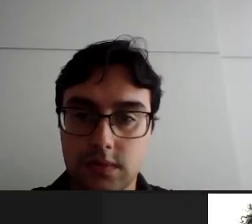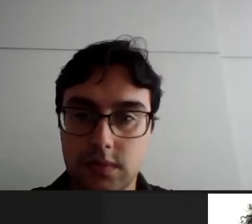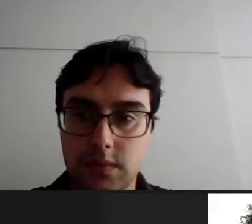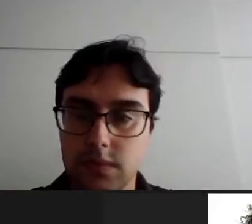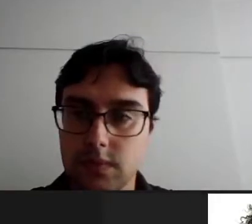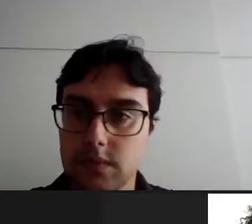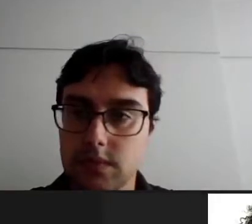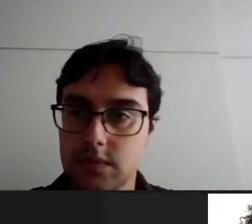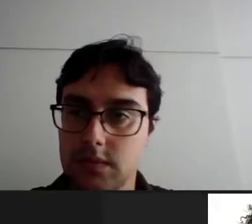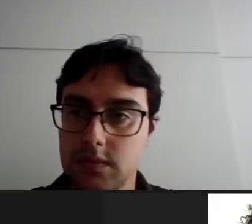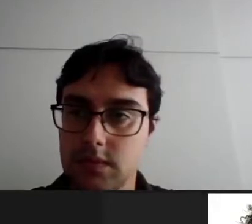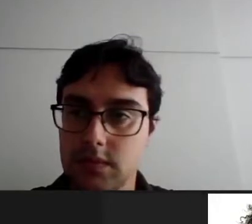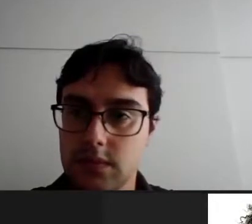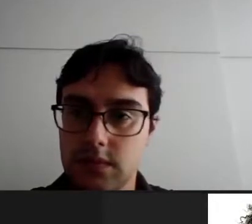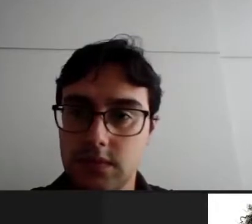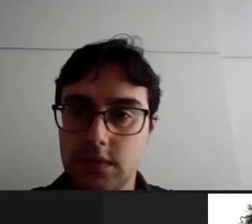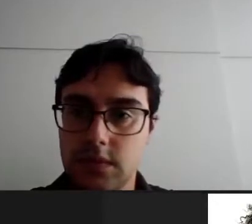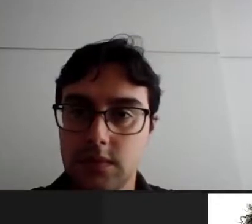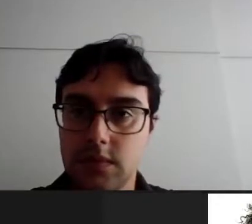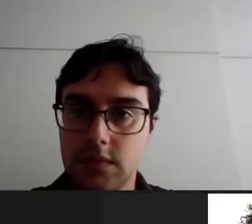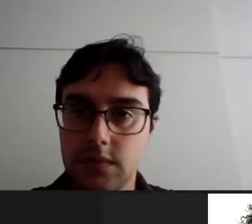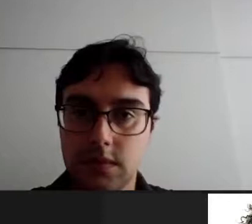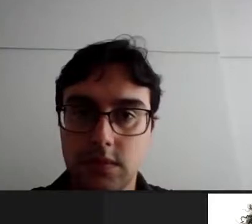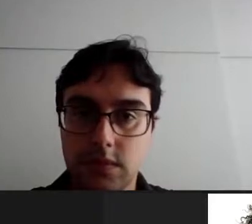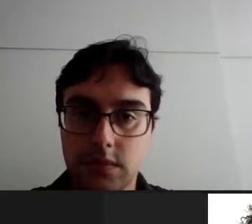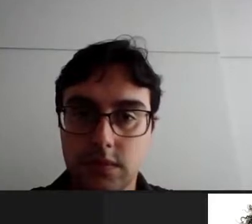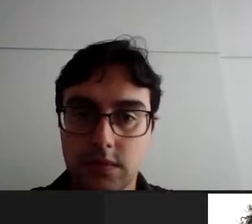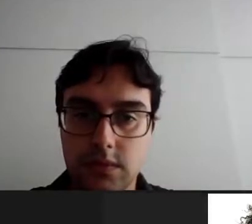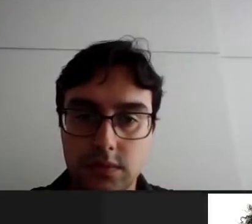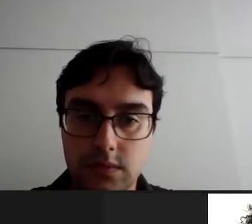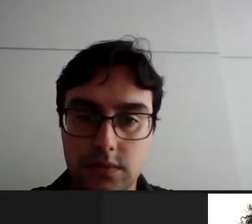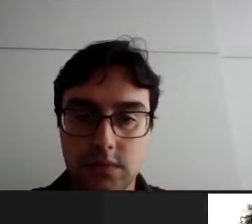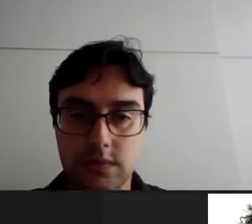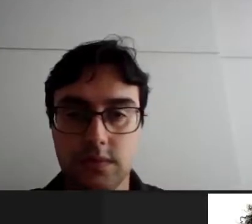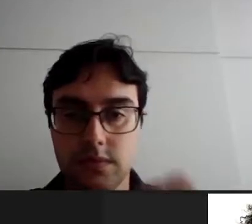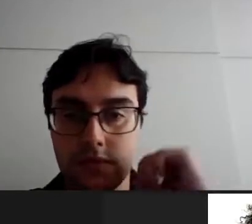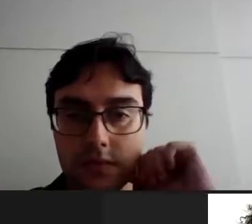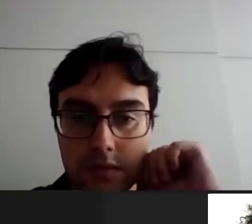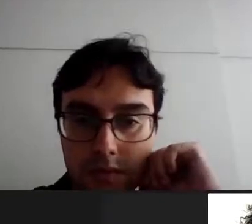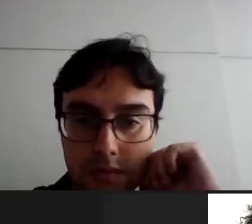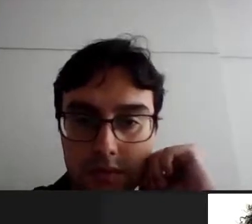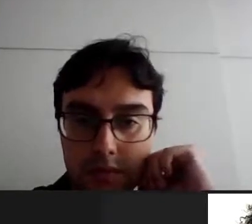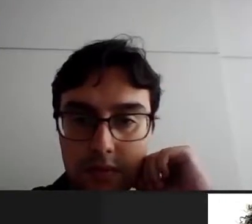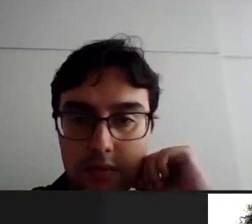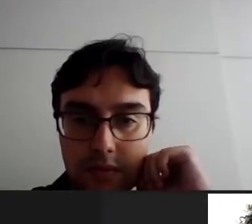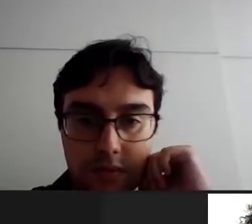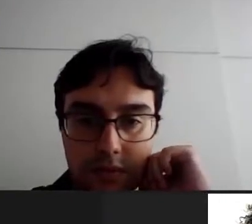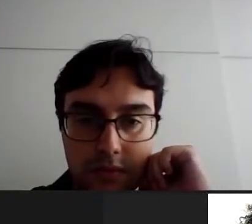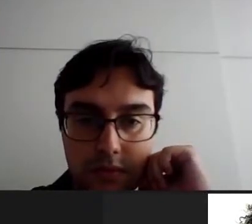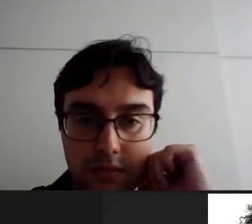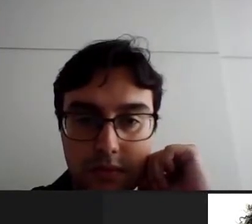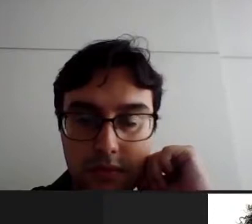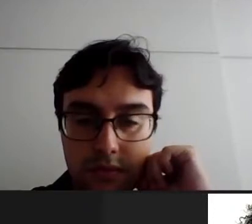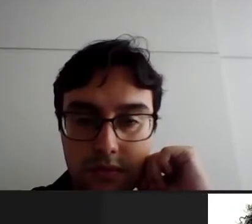o Paulão fez indicação, acho que o Henrique fez uma indicação também, a Thais, até no grupo de vereadores, já estava